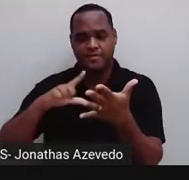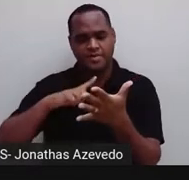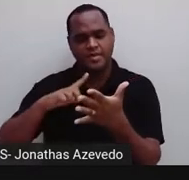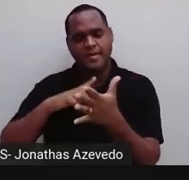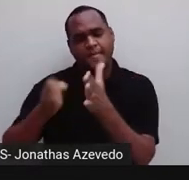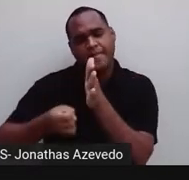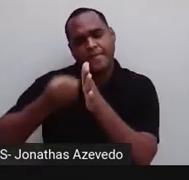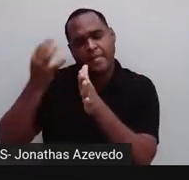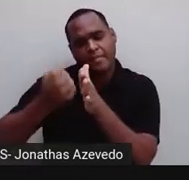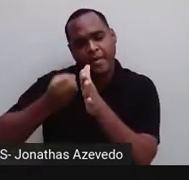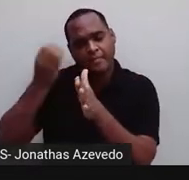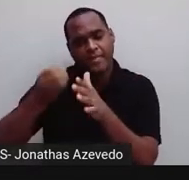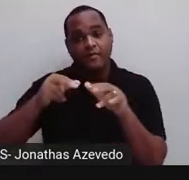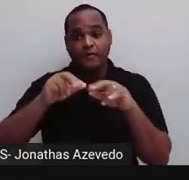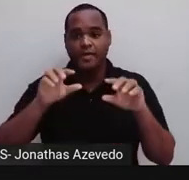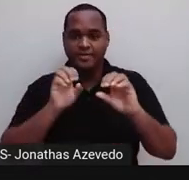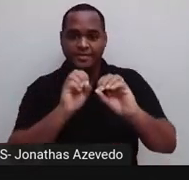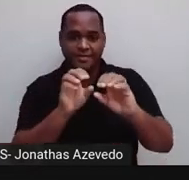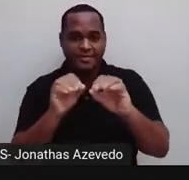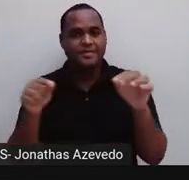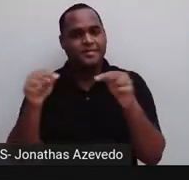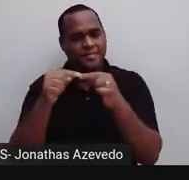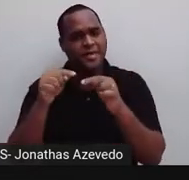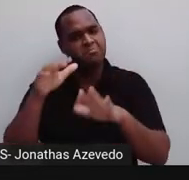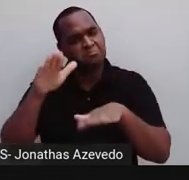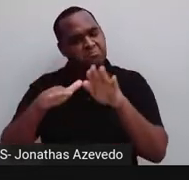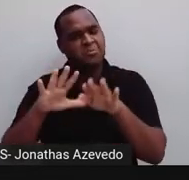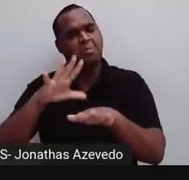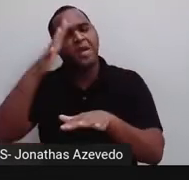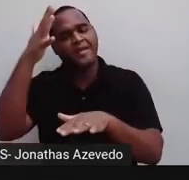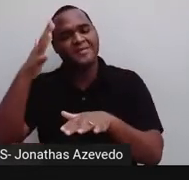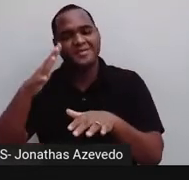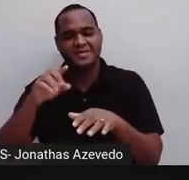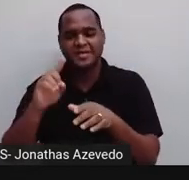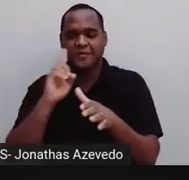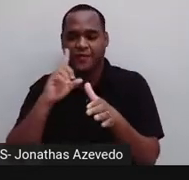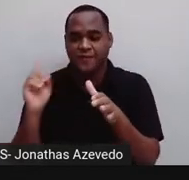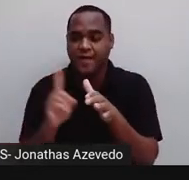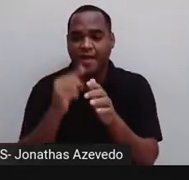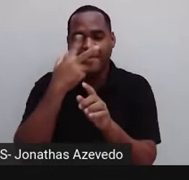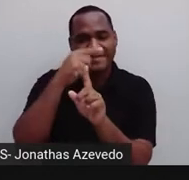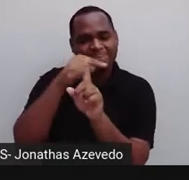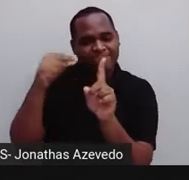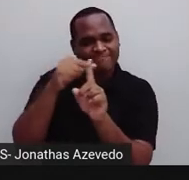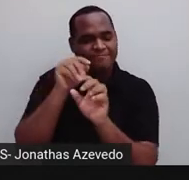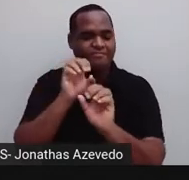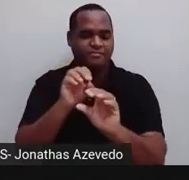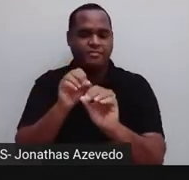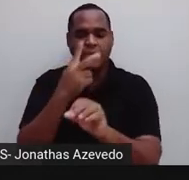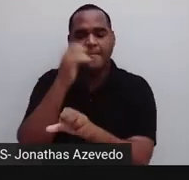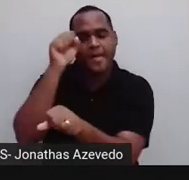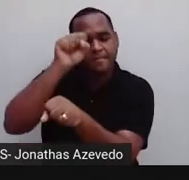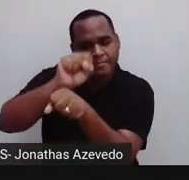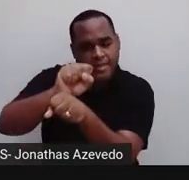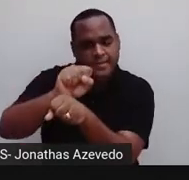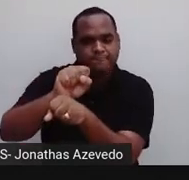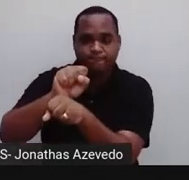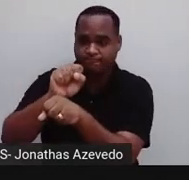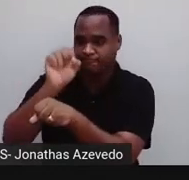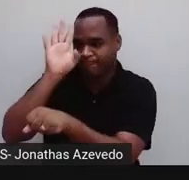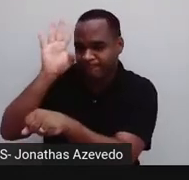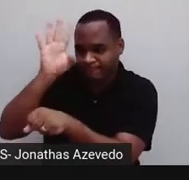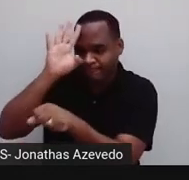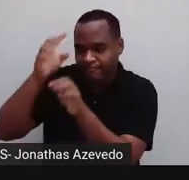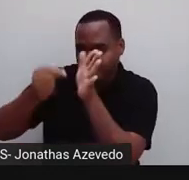né? Na maioria das aulas e na maioria das vezes chegava na metade da aula e a gente parava e fazia esse primeiro